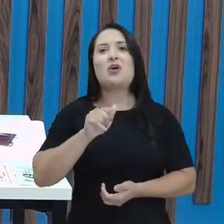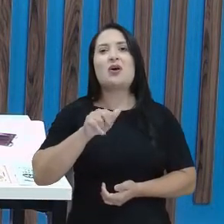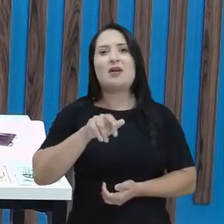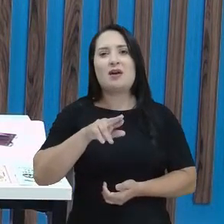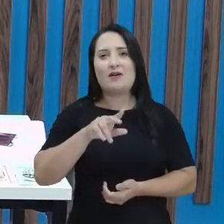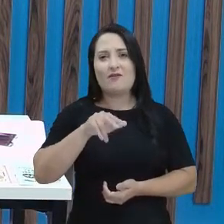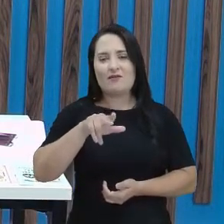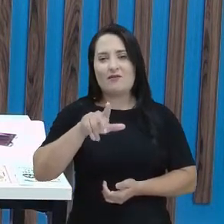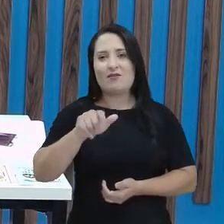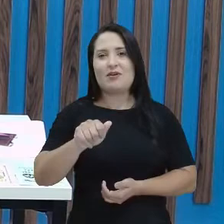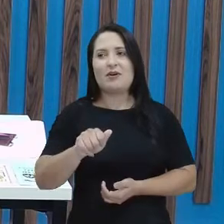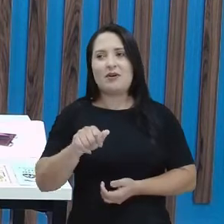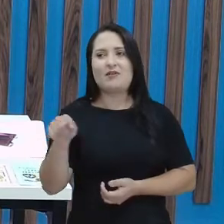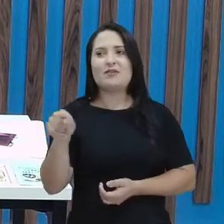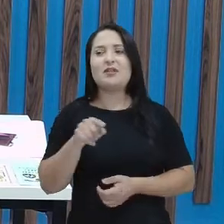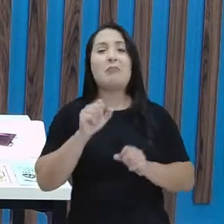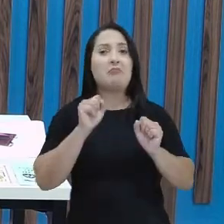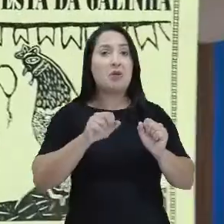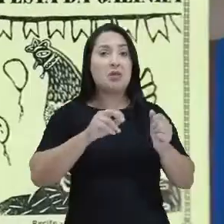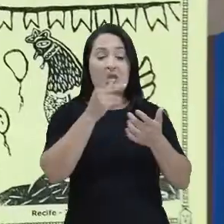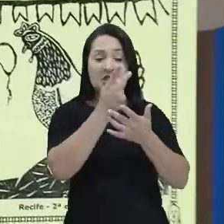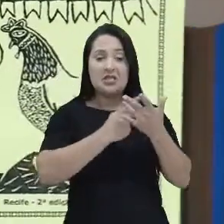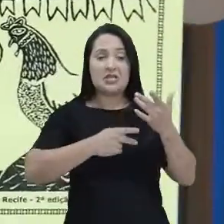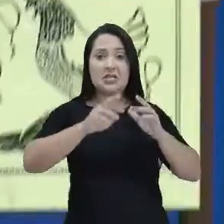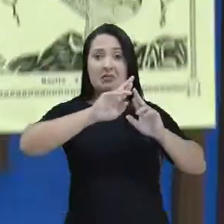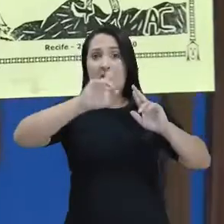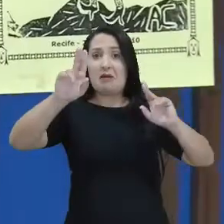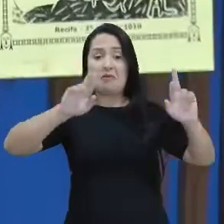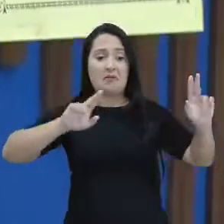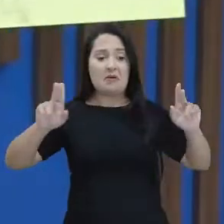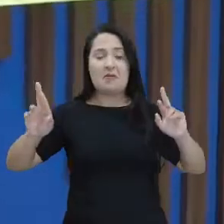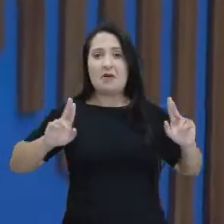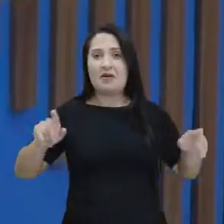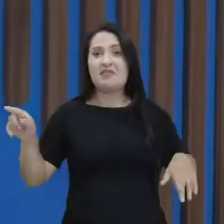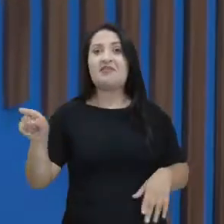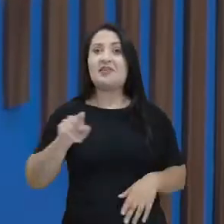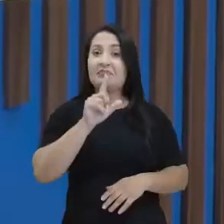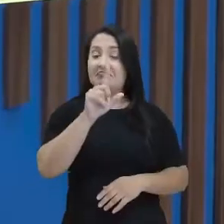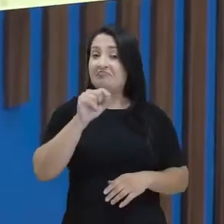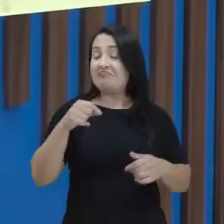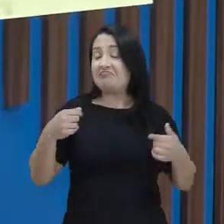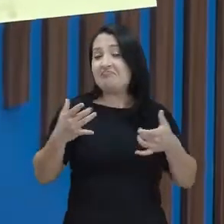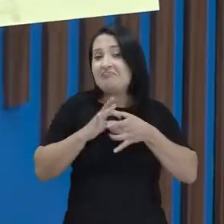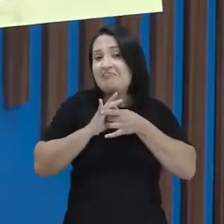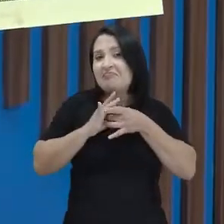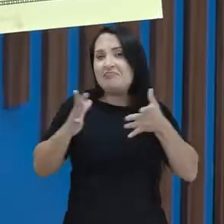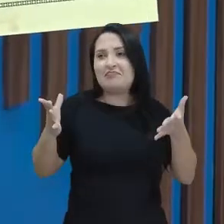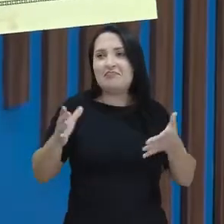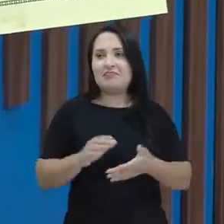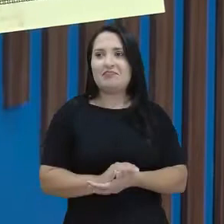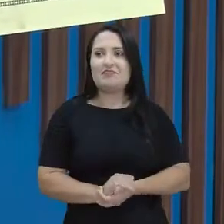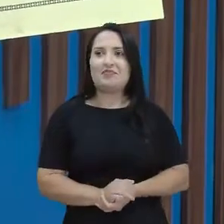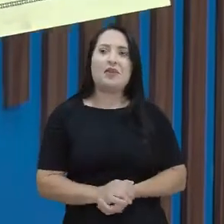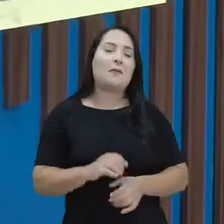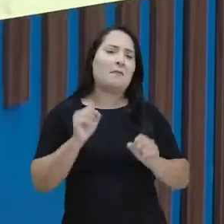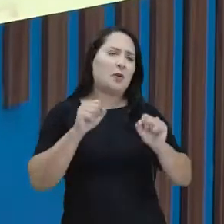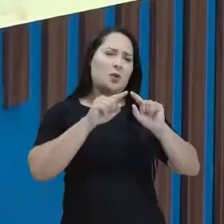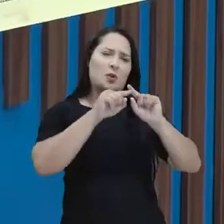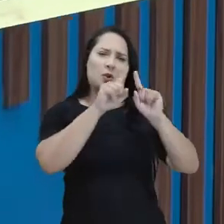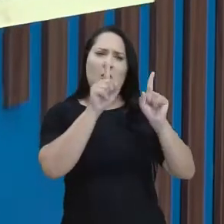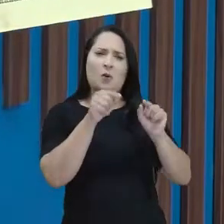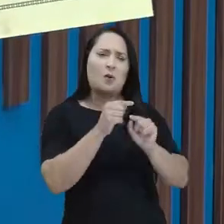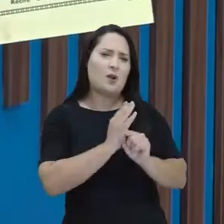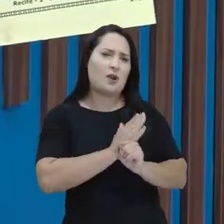E aí, você pode fazer desenhos variados, tá? Você escolhe. Olha só. Pode fazer coração,